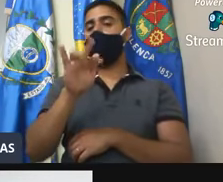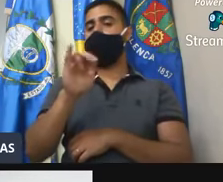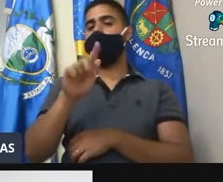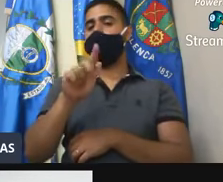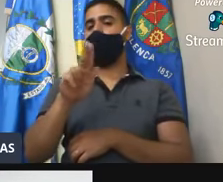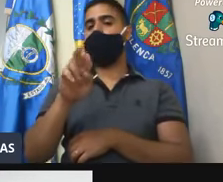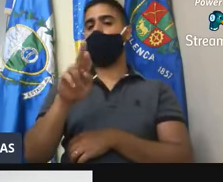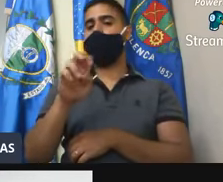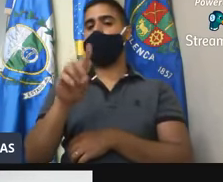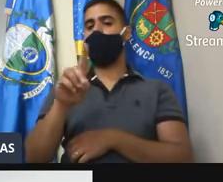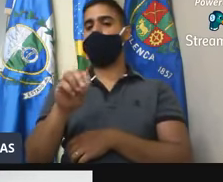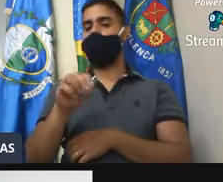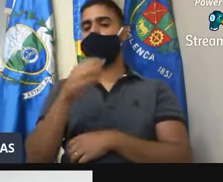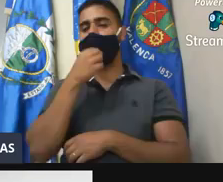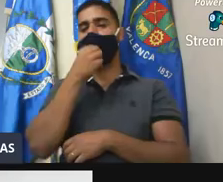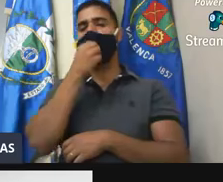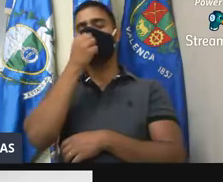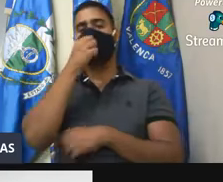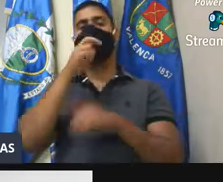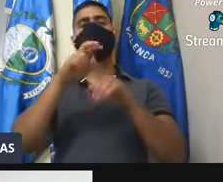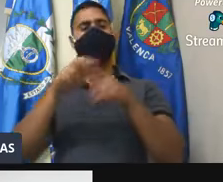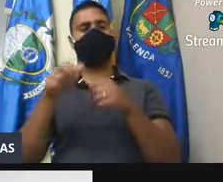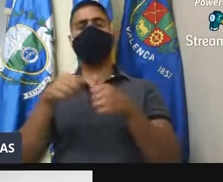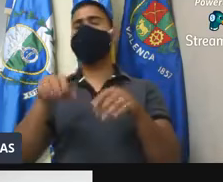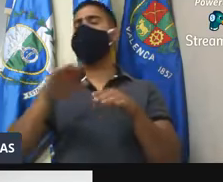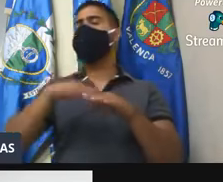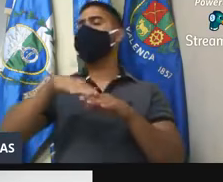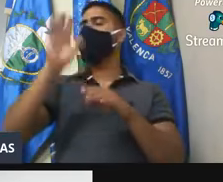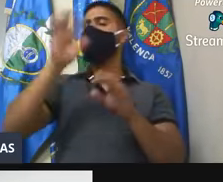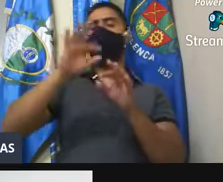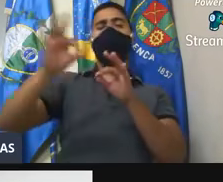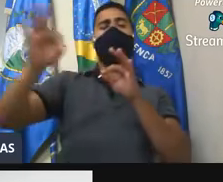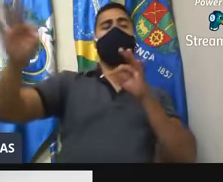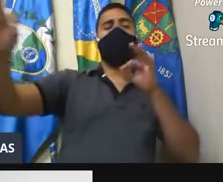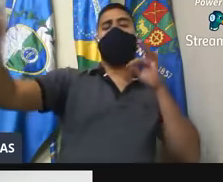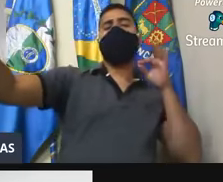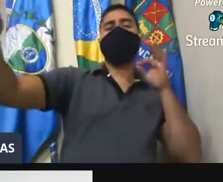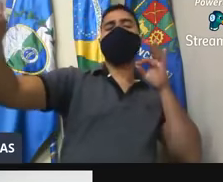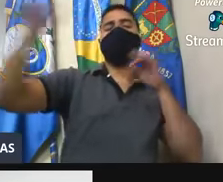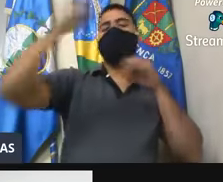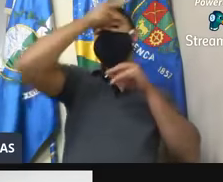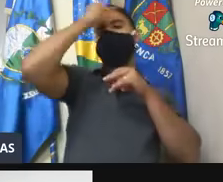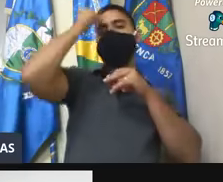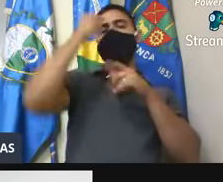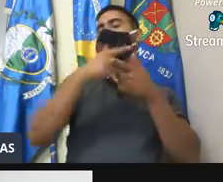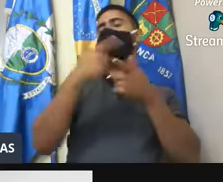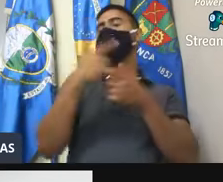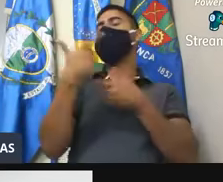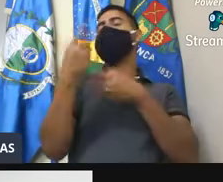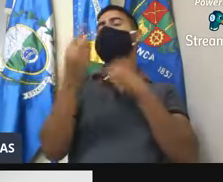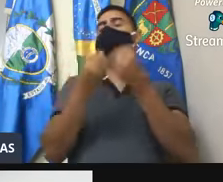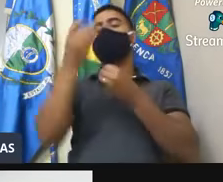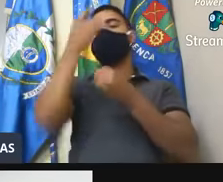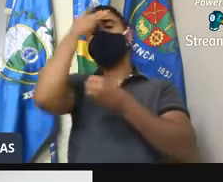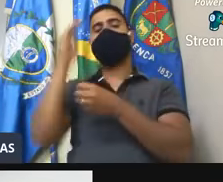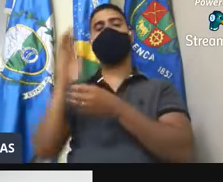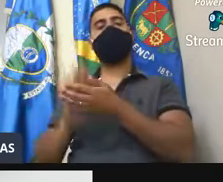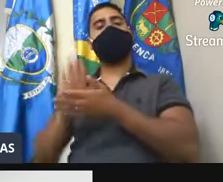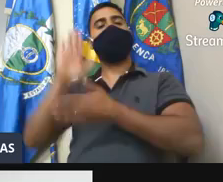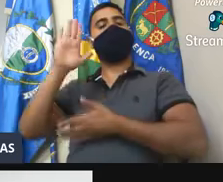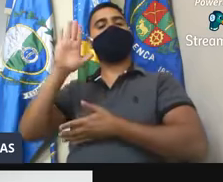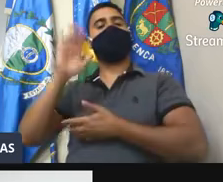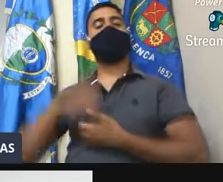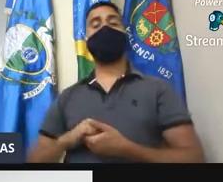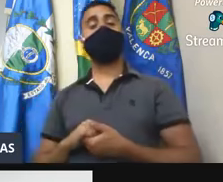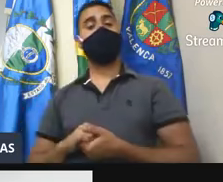distantes, David, eles vão estar da rua, doutor Figueiredo, porque lá não cabe mais esse tipo de gente, e pode ser alguma, e a